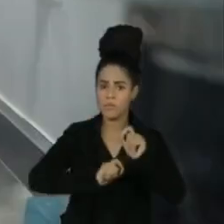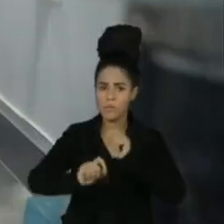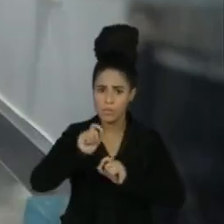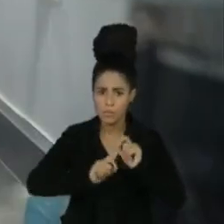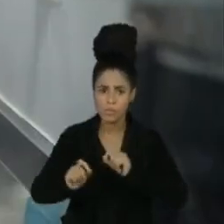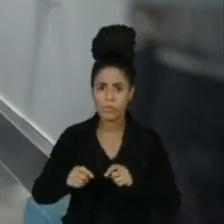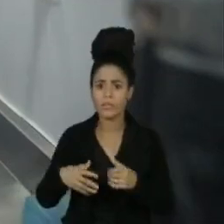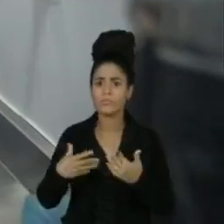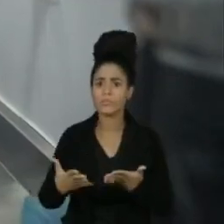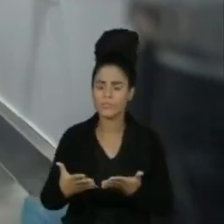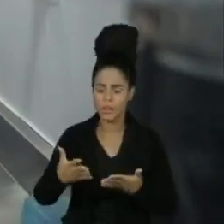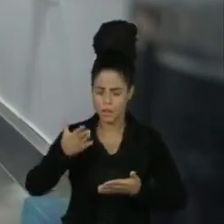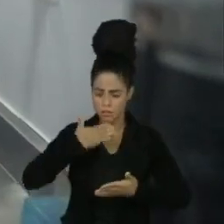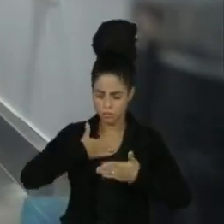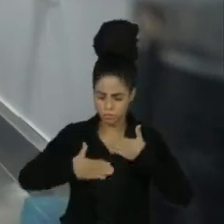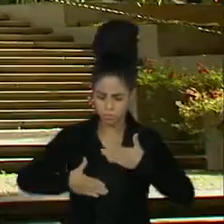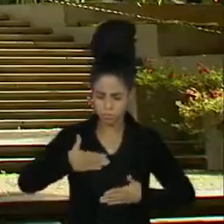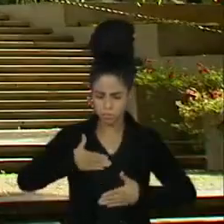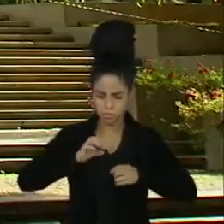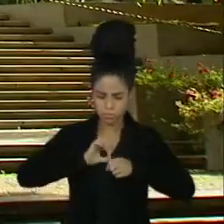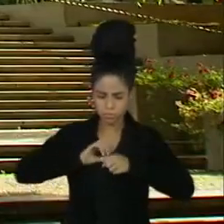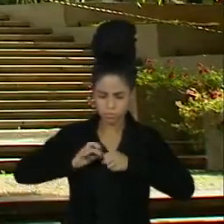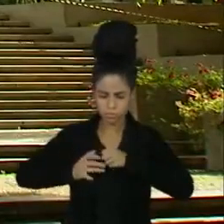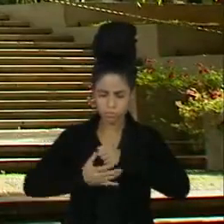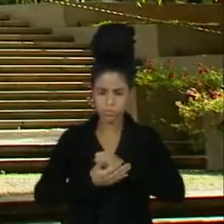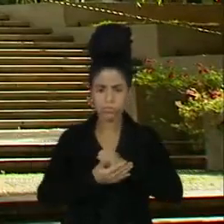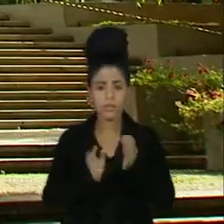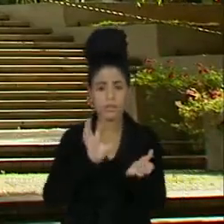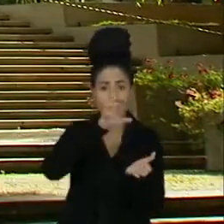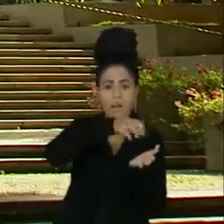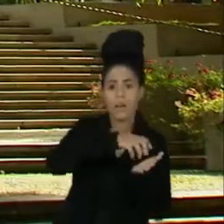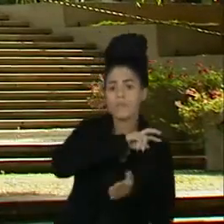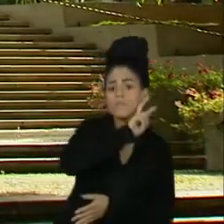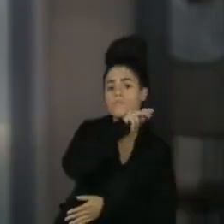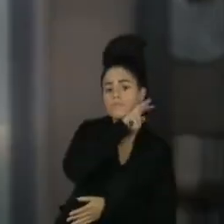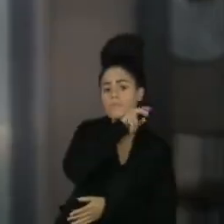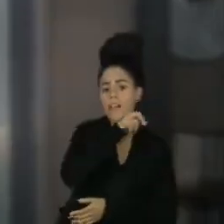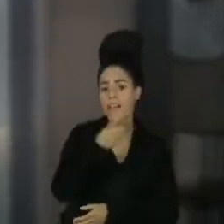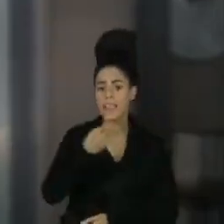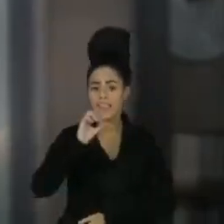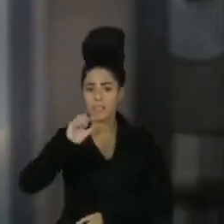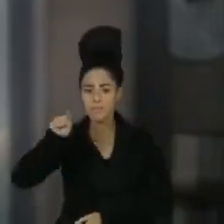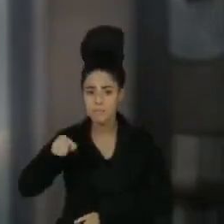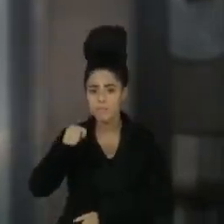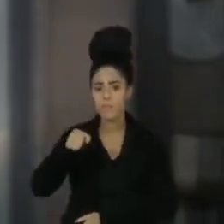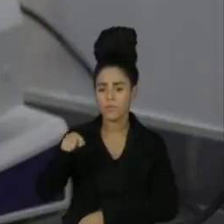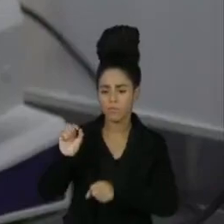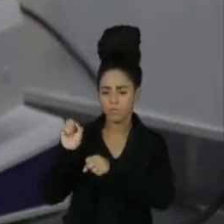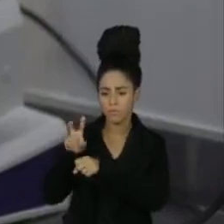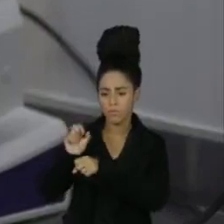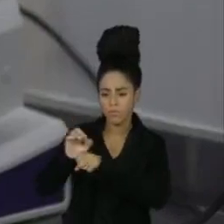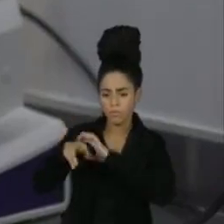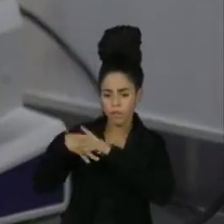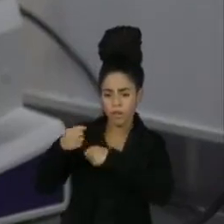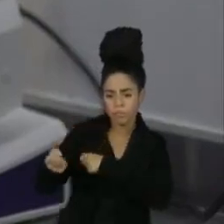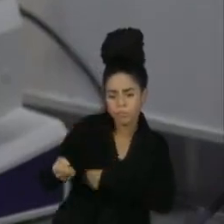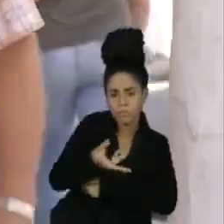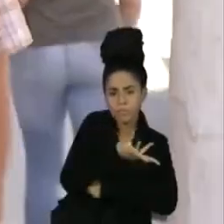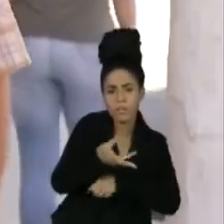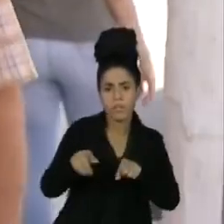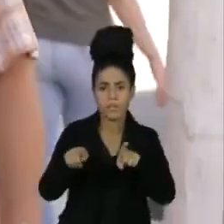o sequenciamento genético do vírus foi feito pelo Instituto Butantan, que já identificou mais de 10 mil casos da variante Ômicron e suas